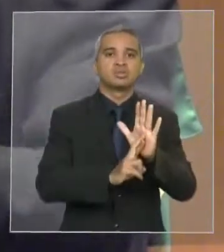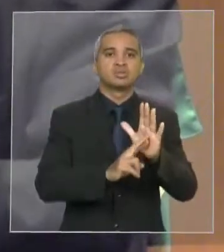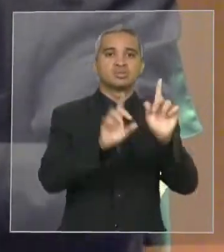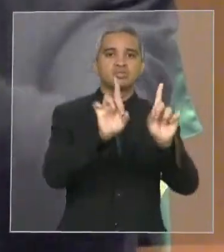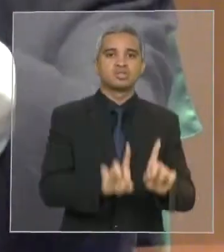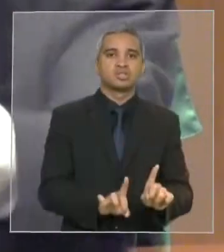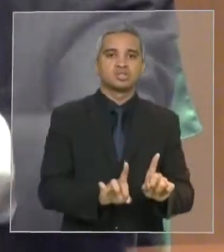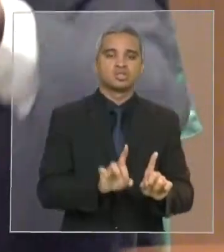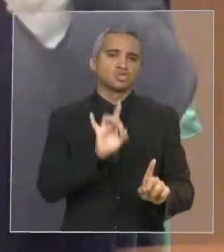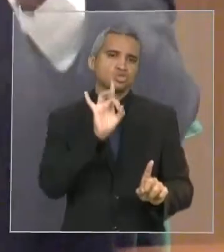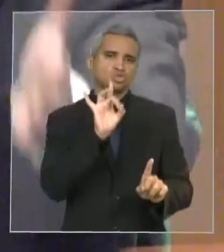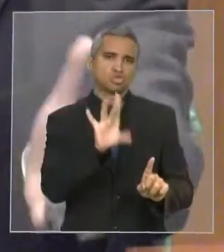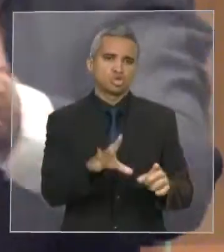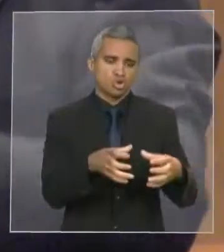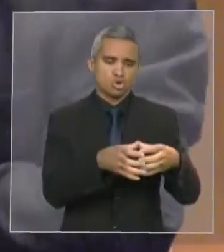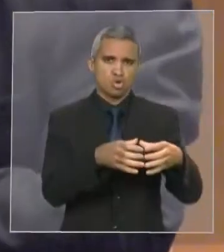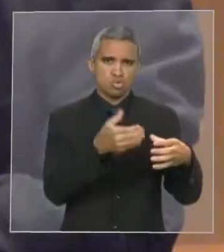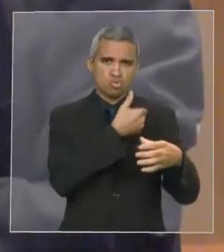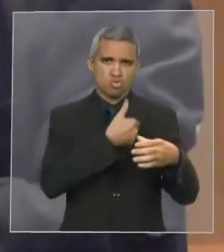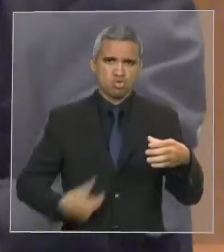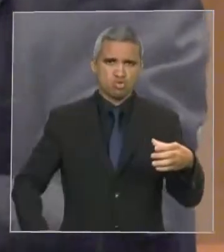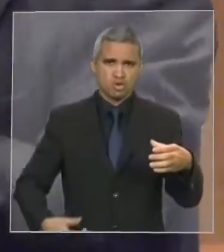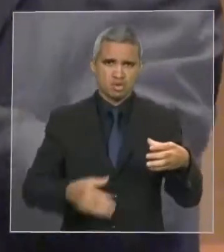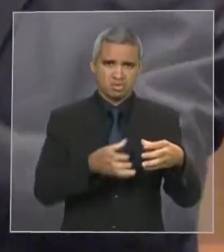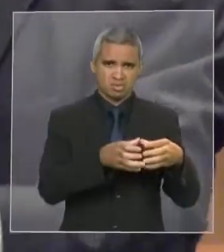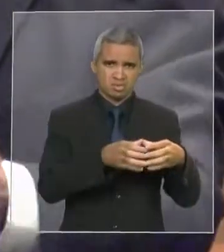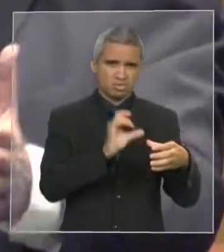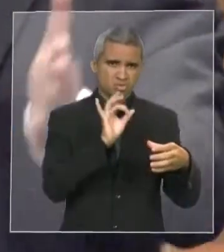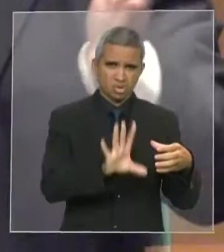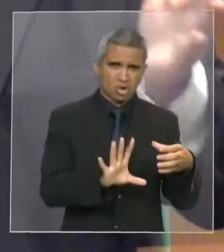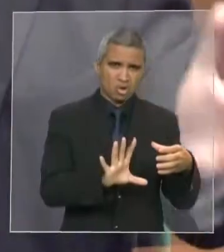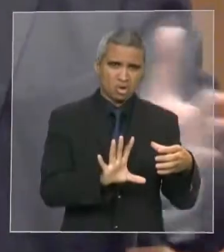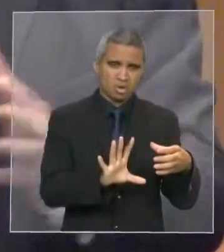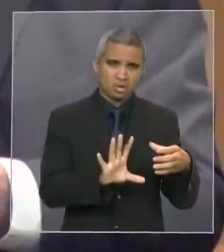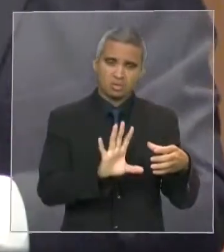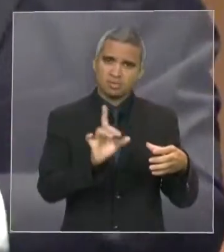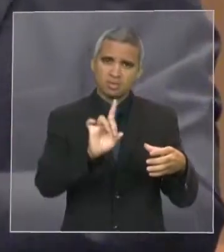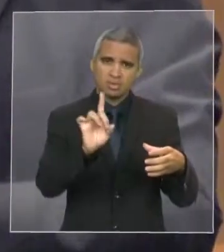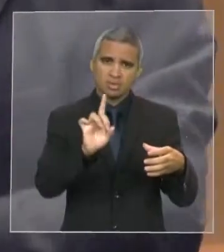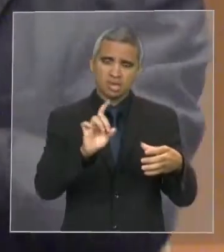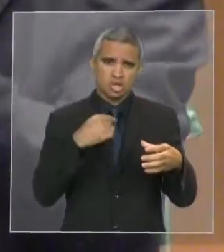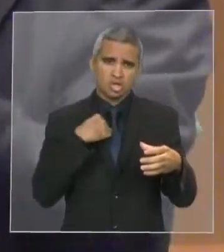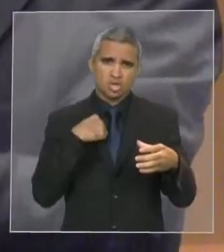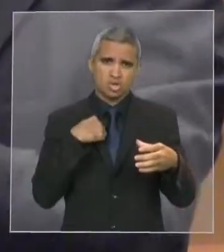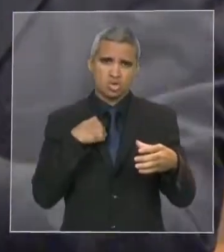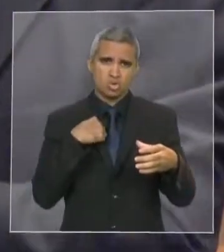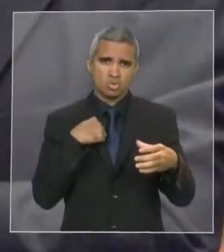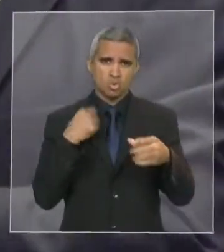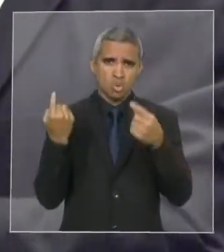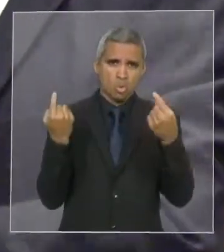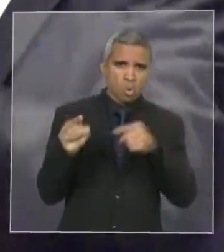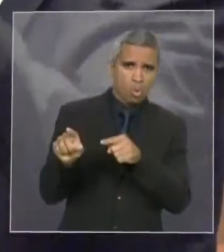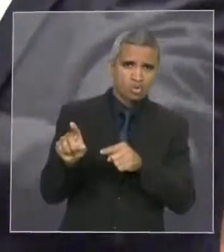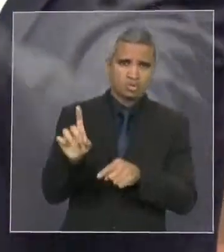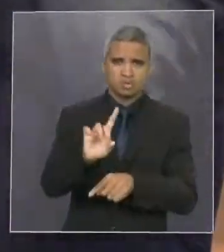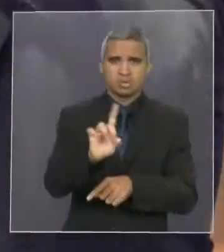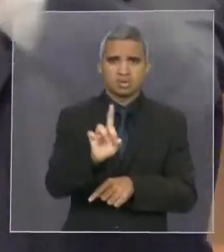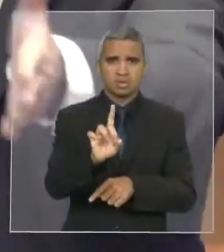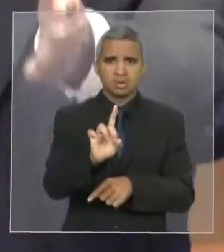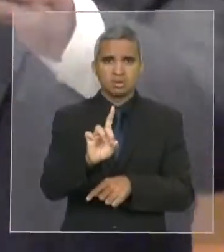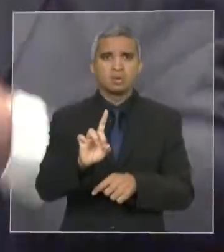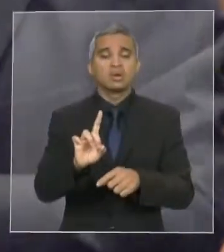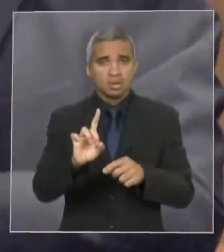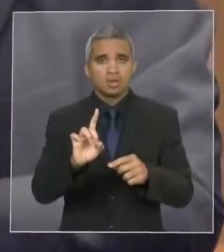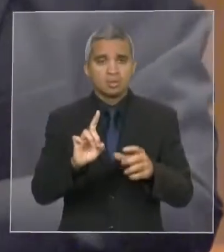fica apenas os representantes do governo do estado, eu não sou contra que nesses conselhos tenha representantes do governo do estado que sejam até